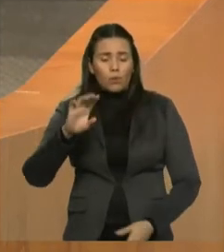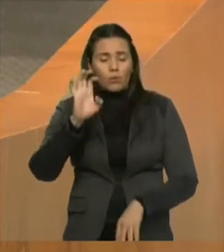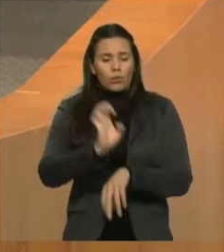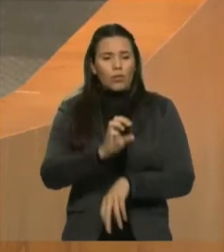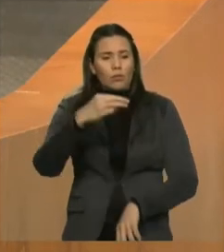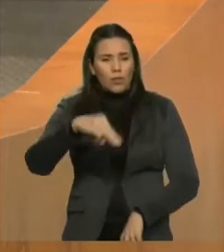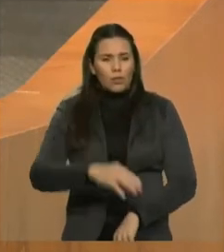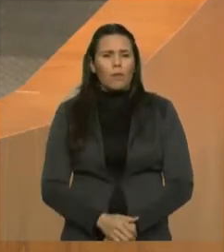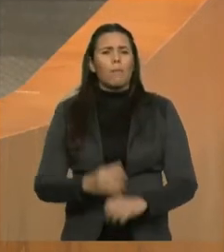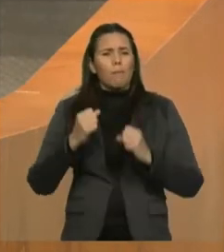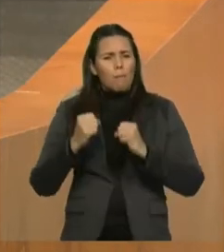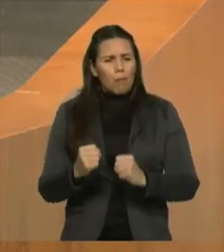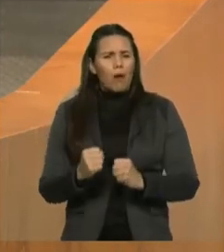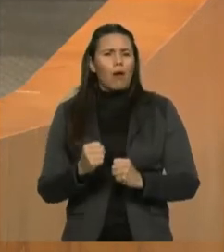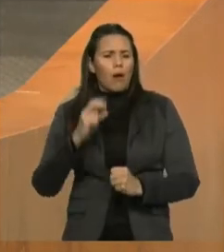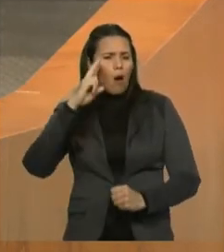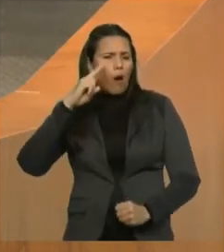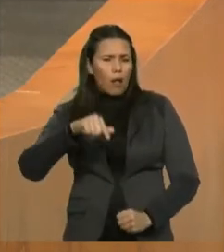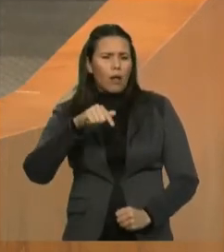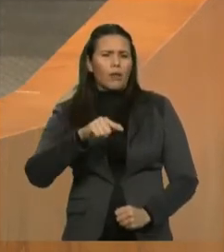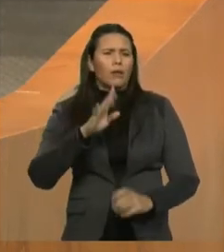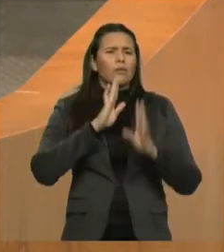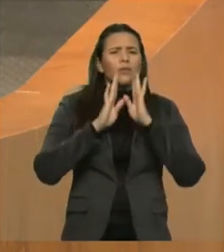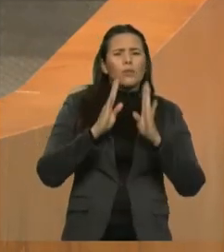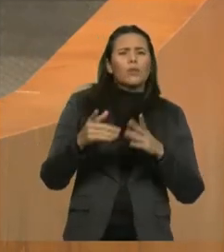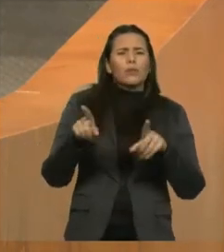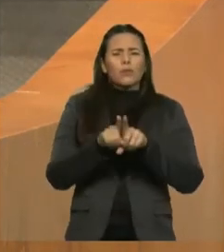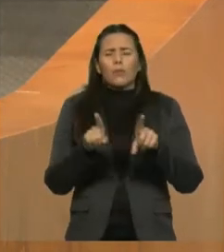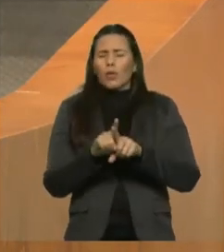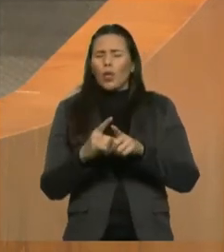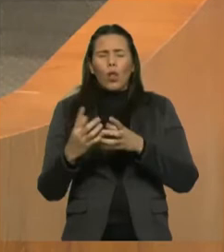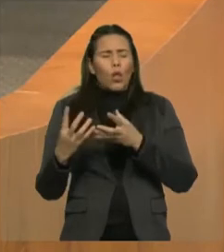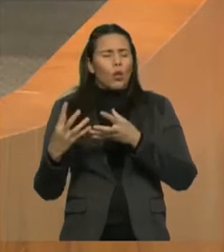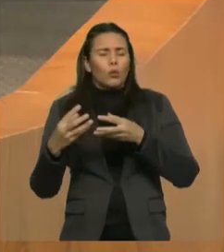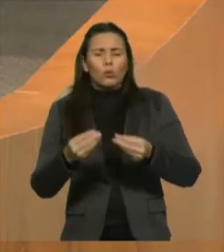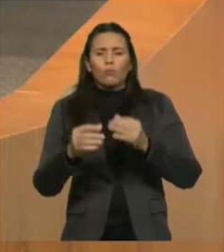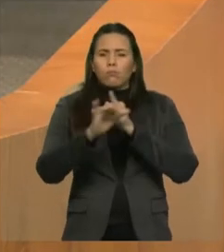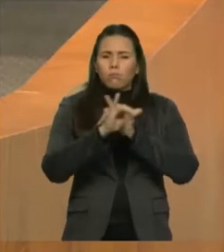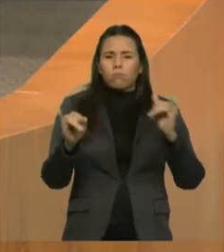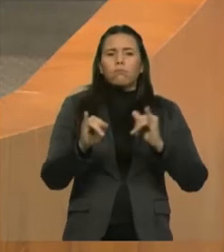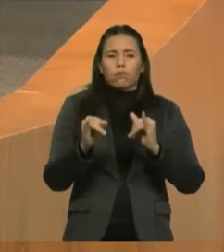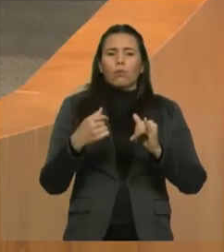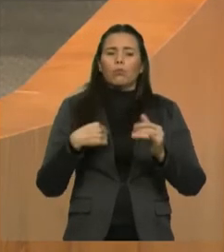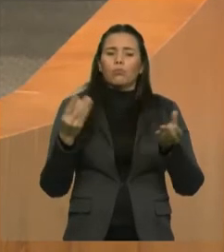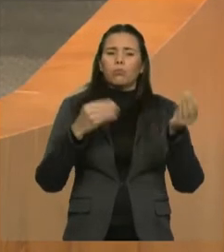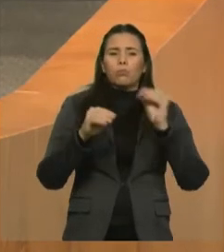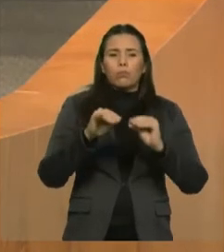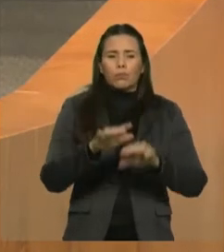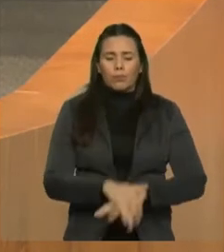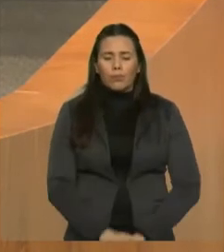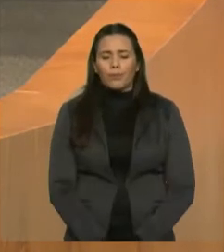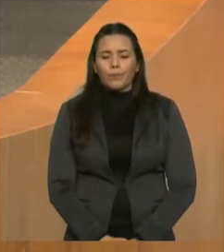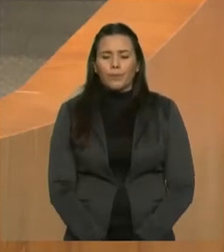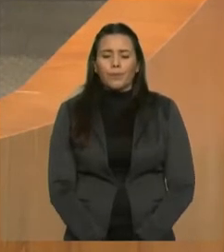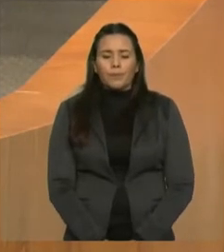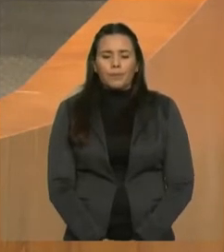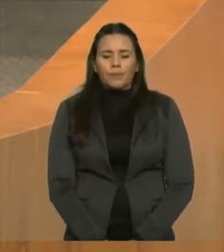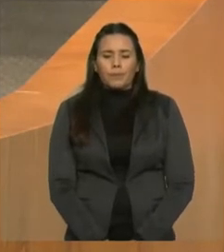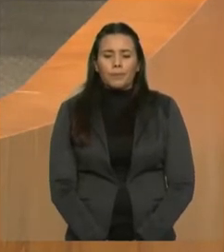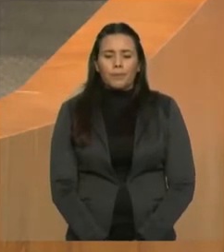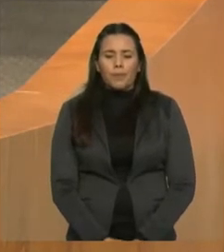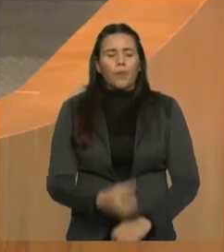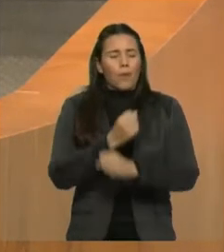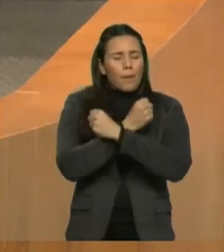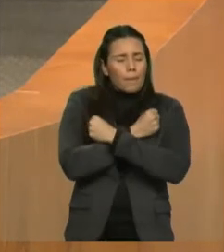Então, senhores e senhores, nós acompanhamos agora, nas nossas redes sociais, um abraço a todos que nos acompanham, um